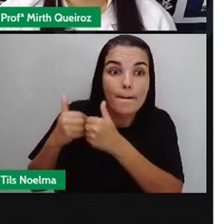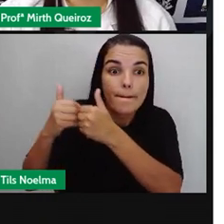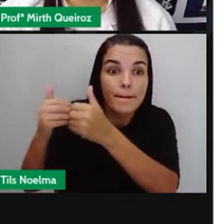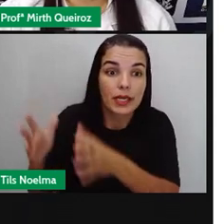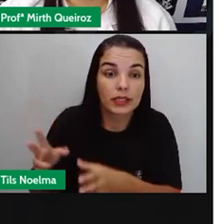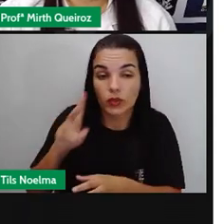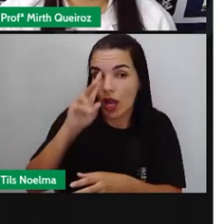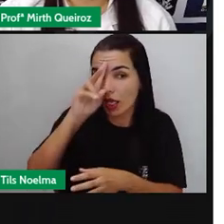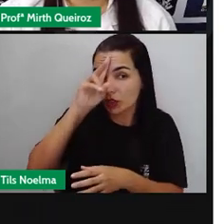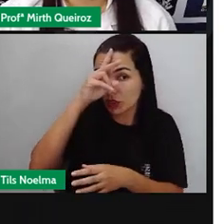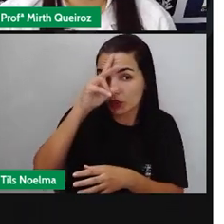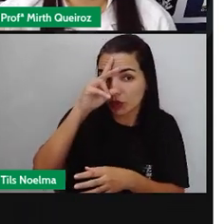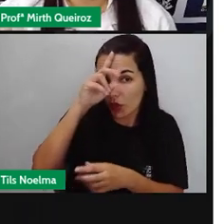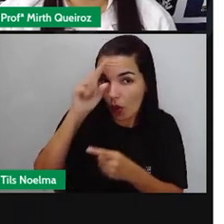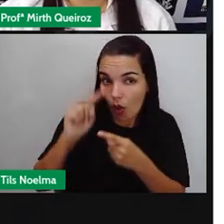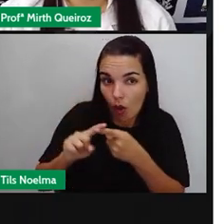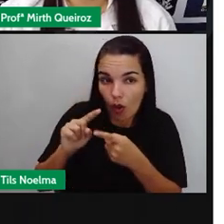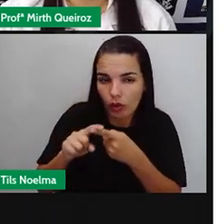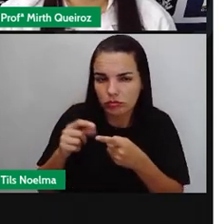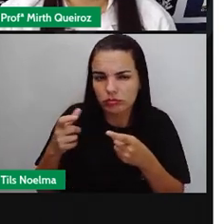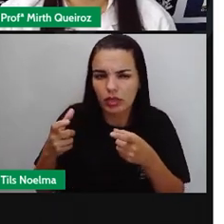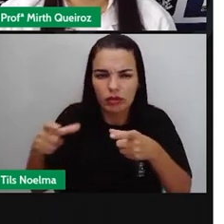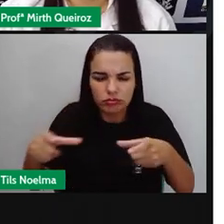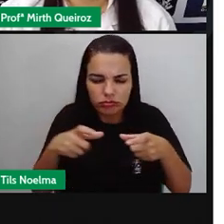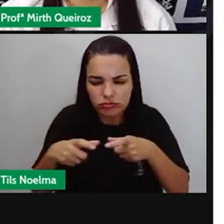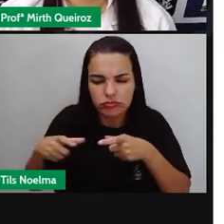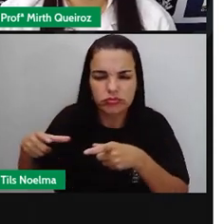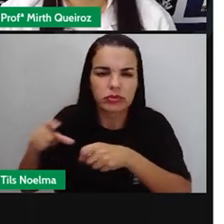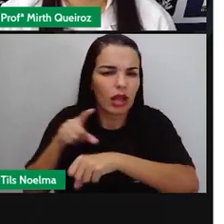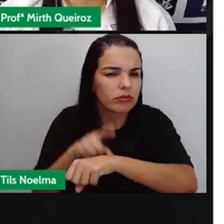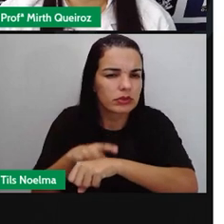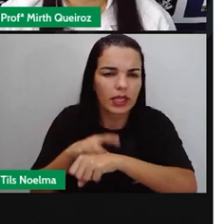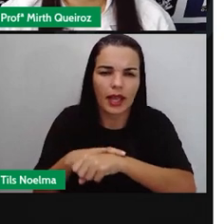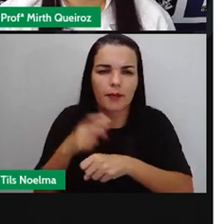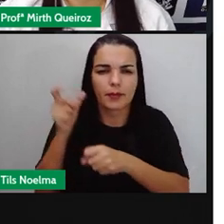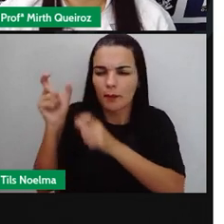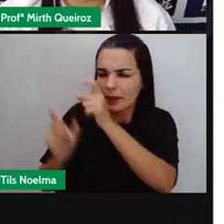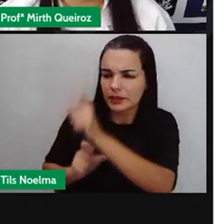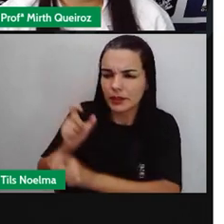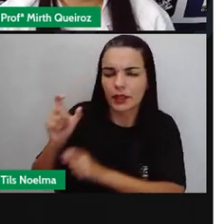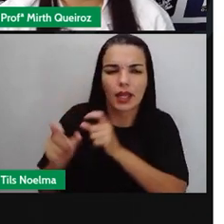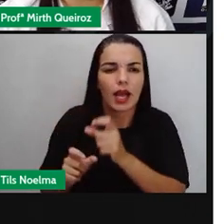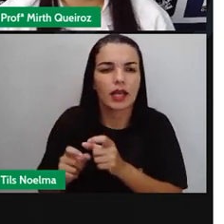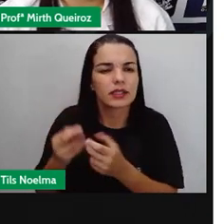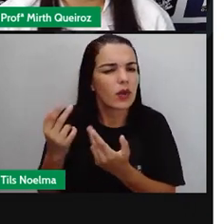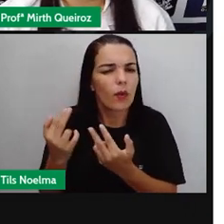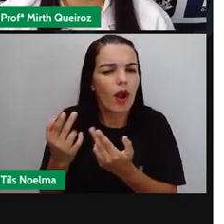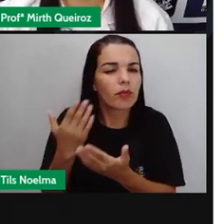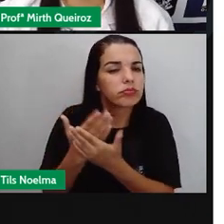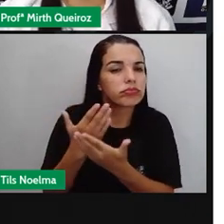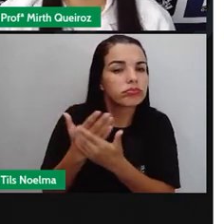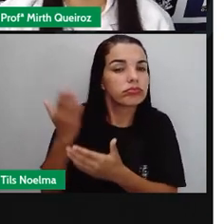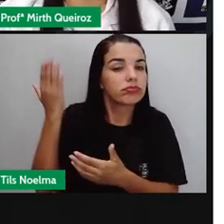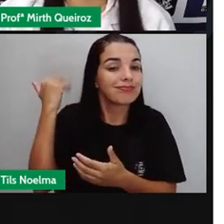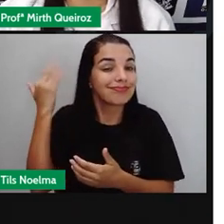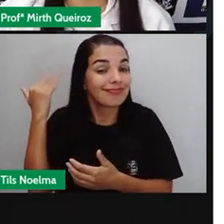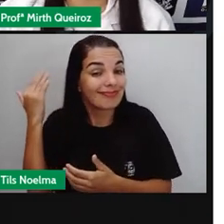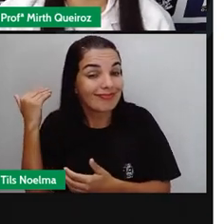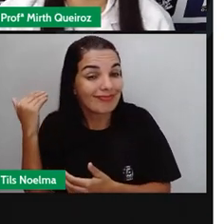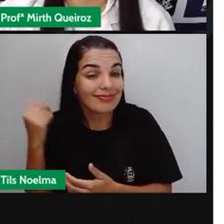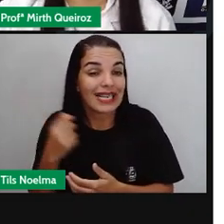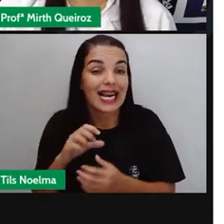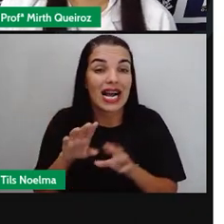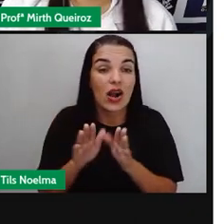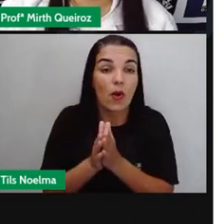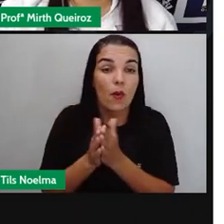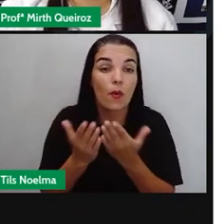momento inicial A uma breve Ambientação do espaço Tempo Personagem Enredo Como a gente falou Na outra aula, né? É quando a gente vai